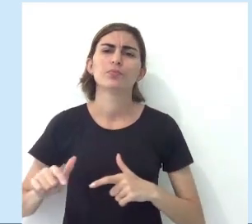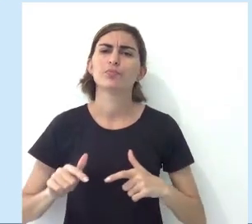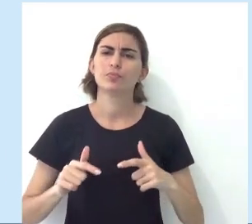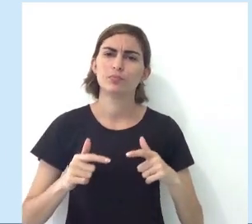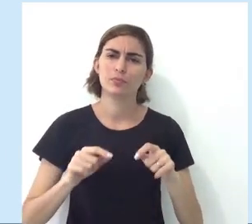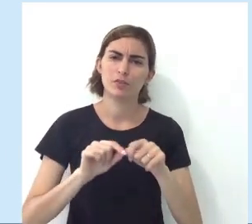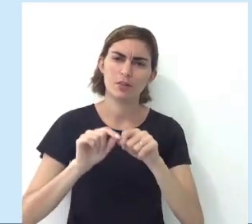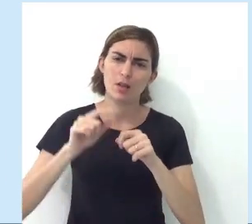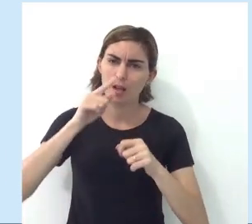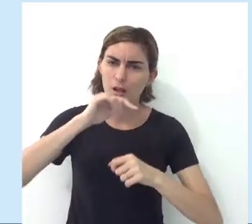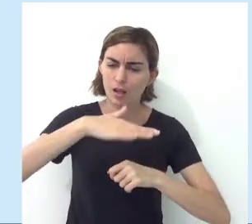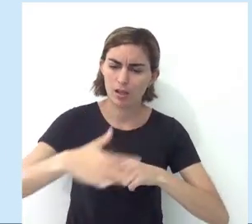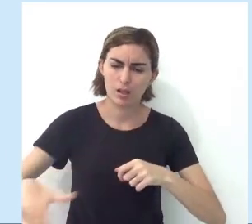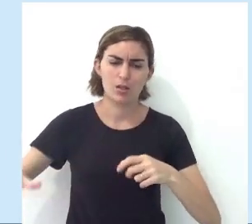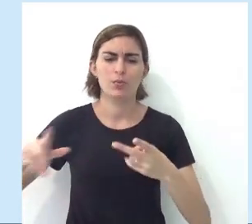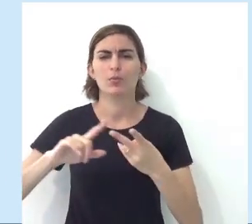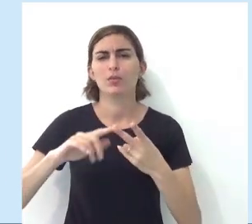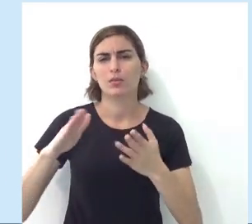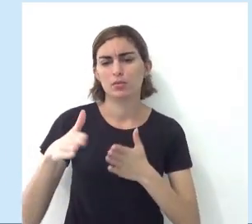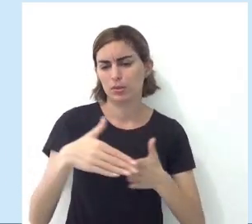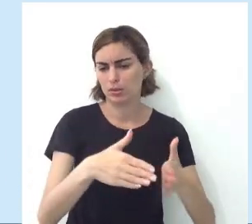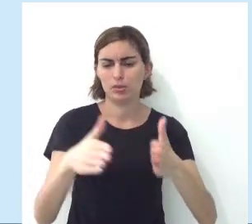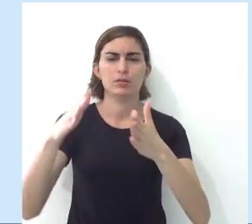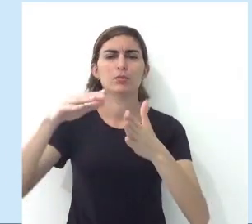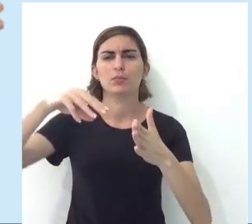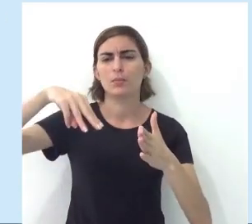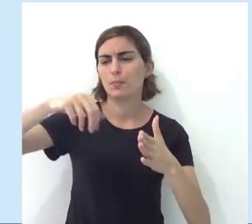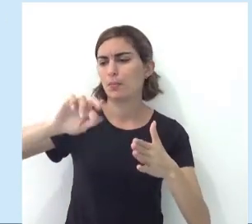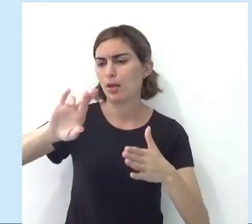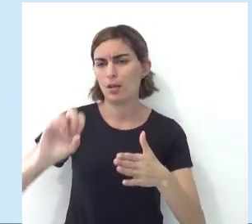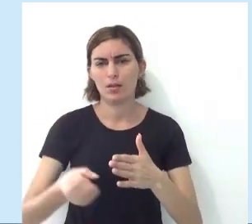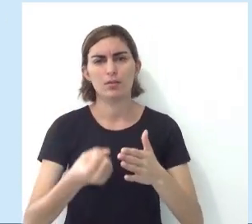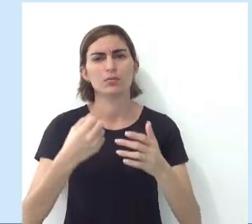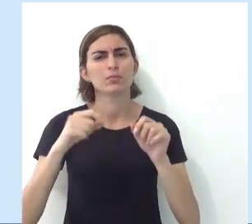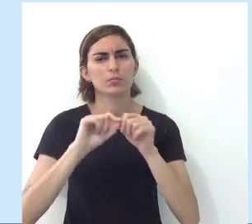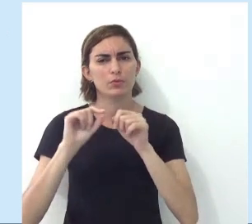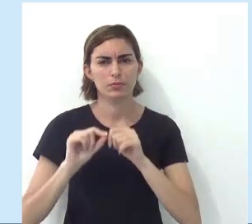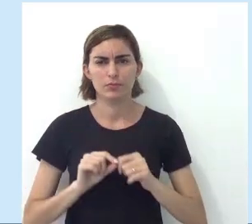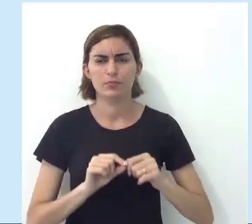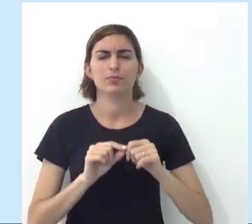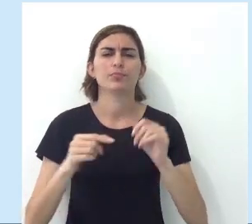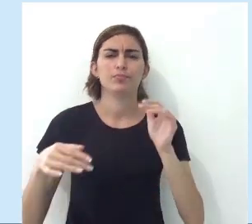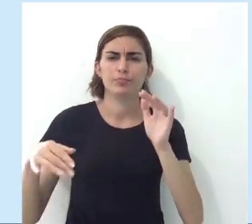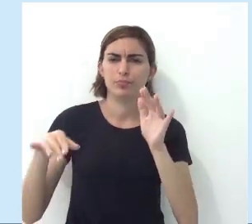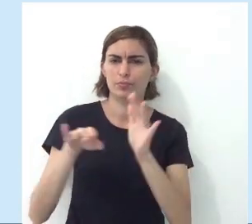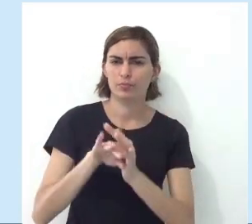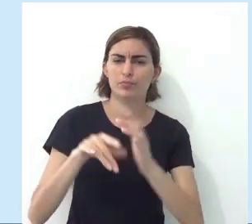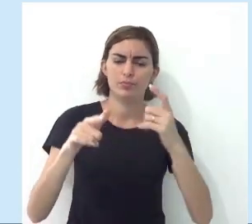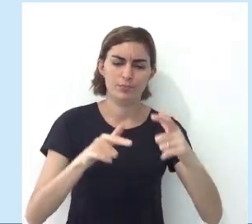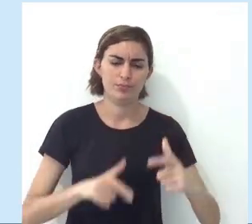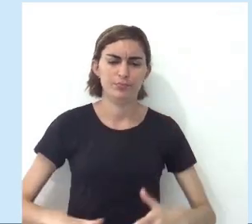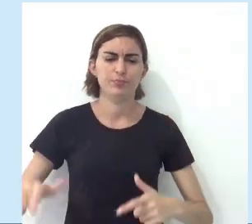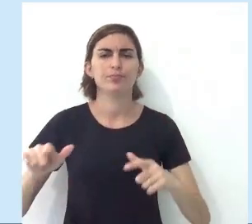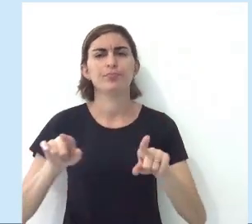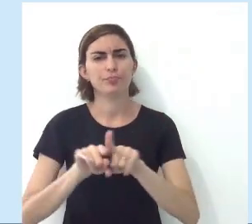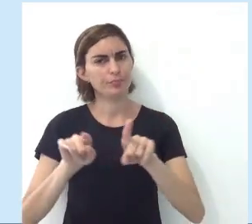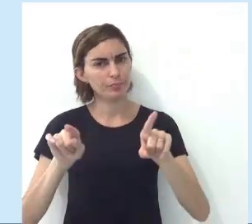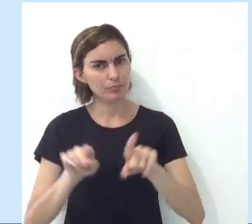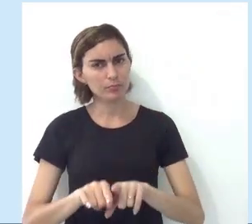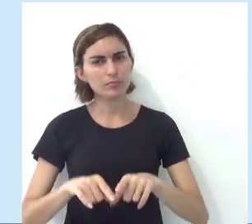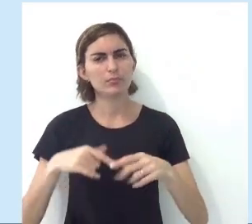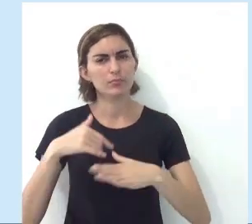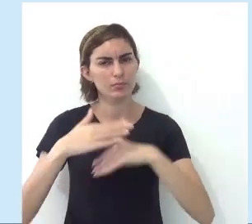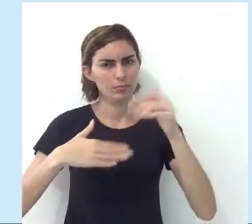deslocamento por meio da água, né? Por meio de alguns rios e mares, tá? A gente pode fazer esse deslocamento para chegar até outro ambiente,